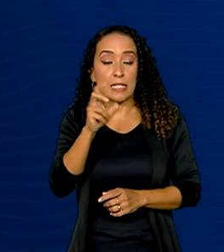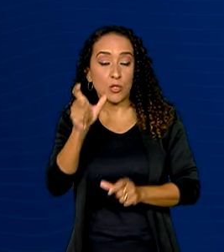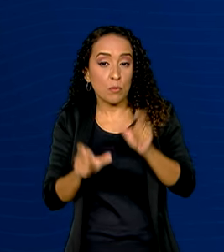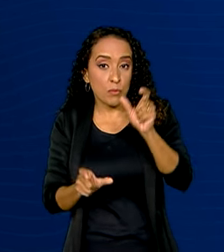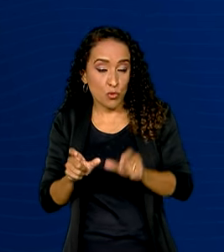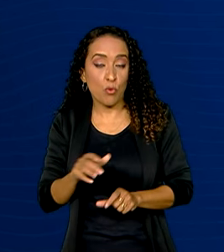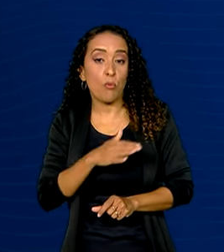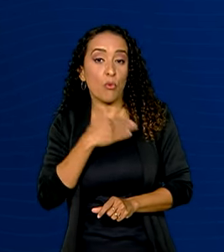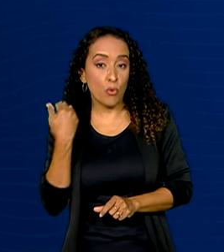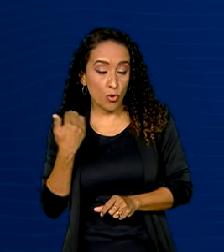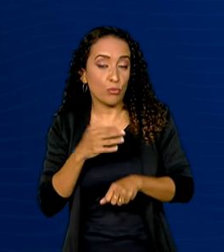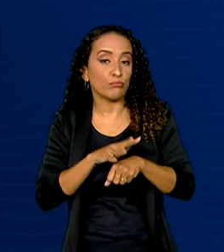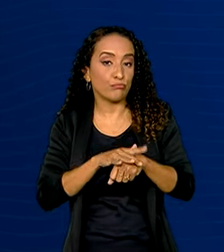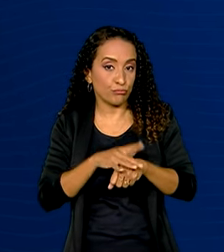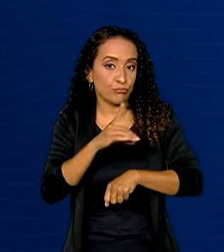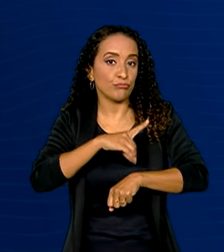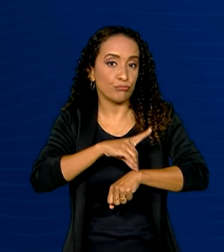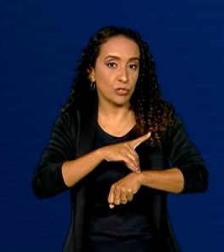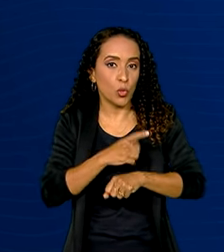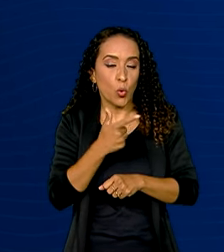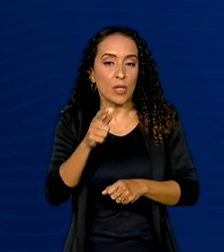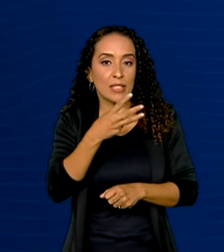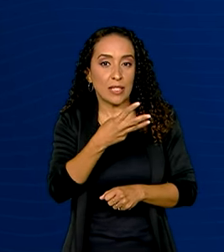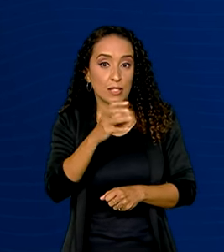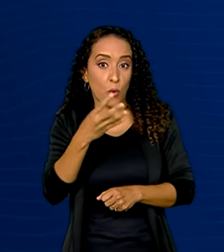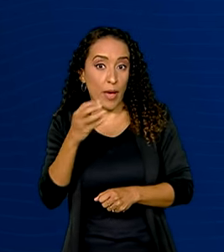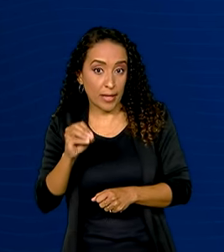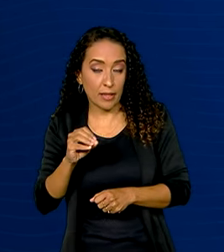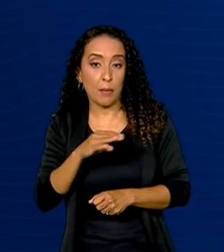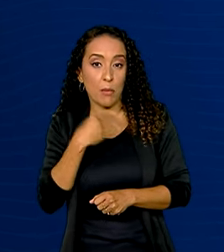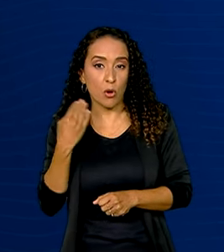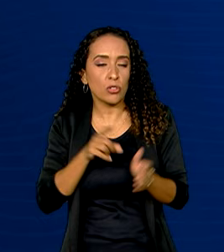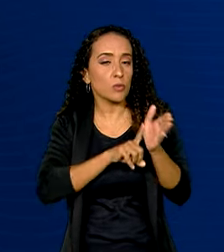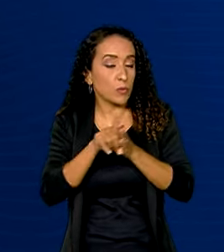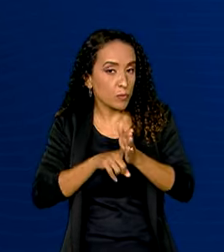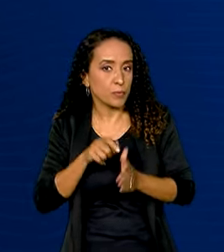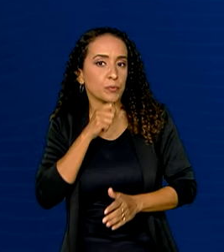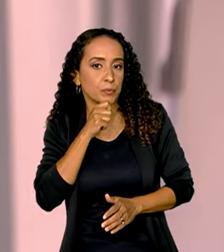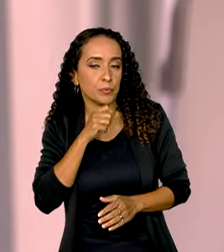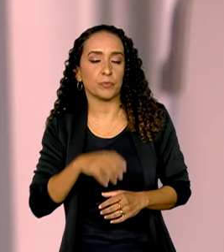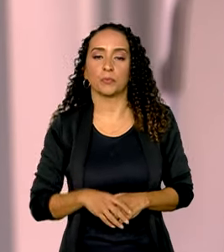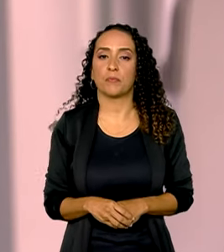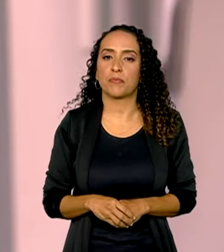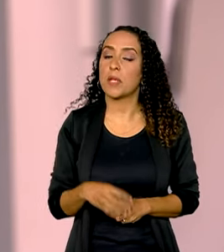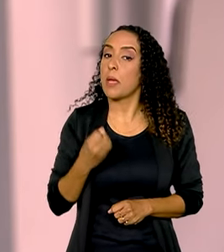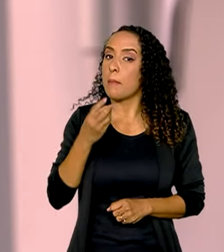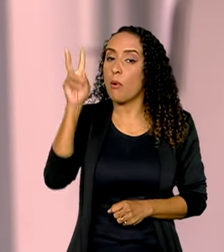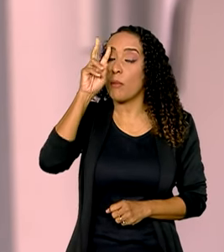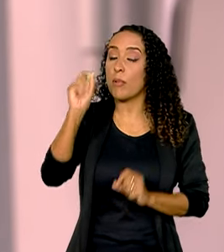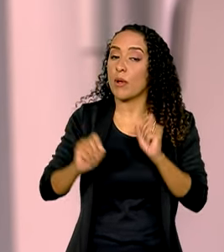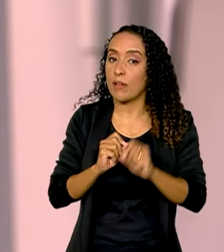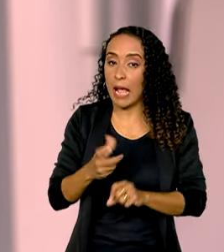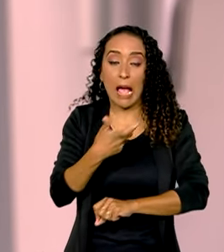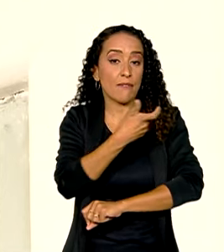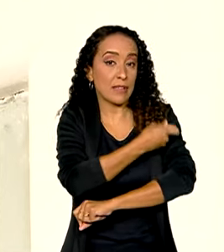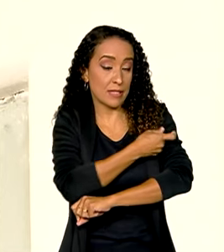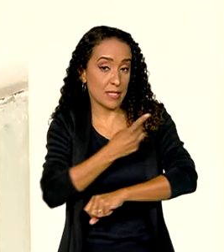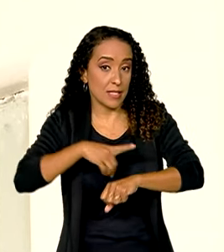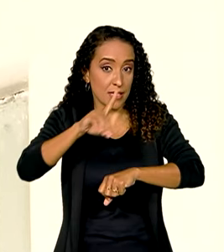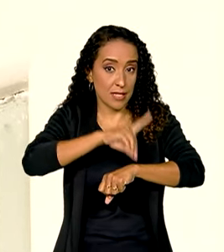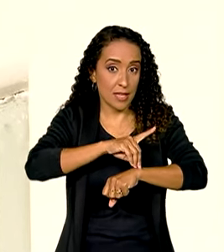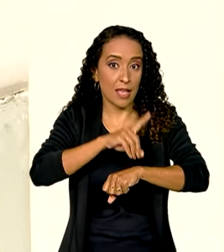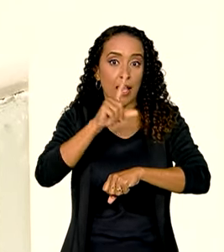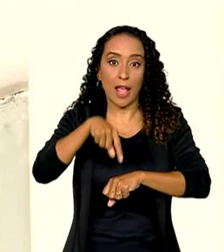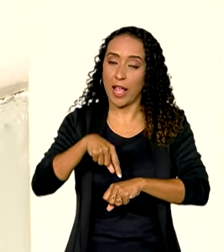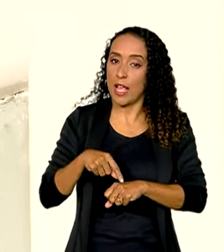morreram da doença e outras 340 mortes estão sendo investigadas. É bom lembrar que a vacina contra a dengue é